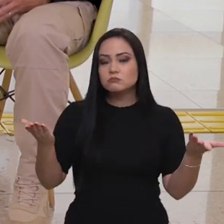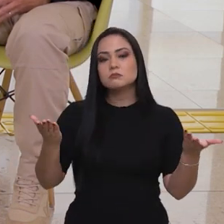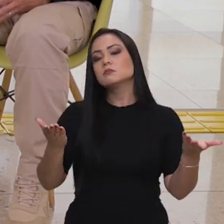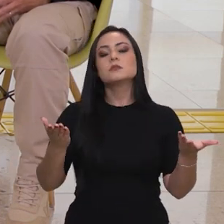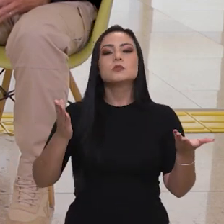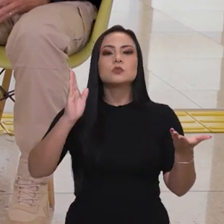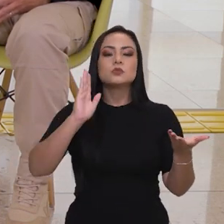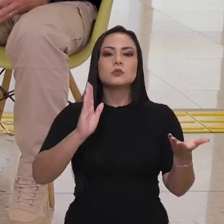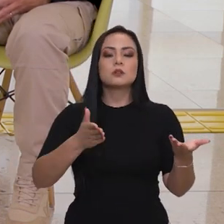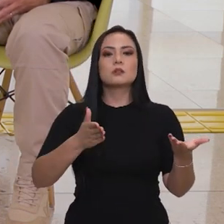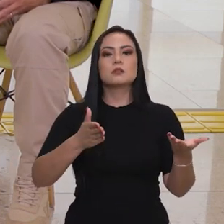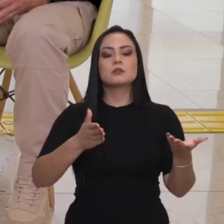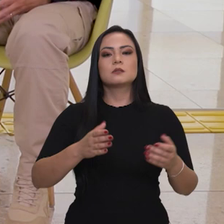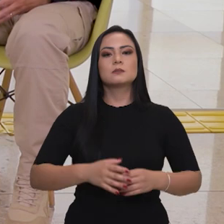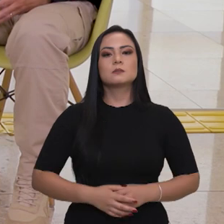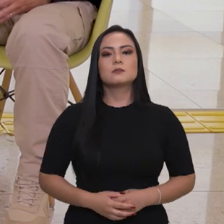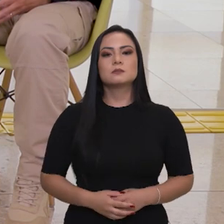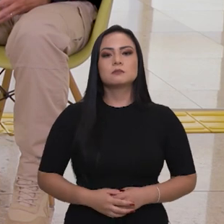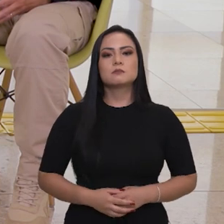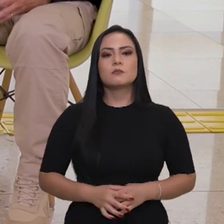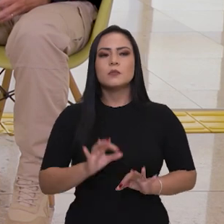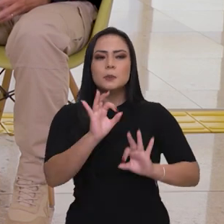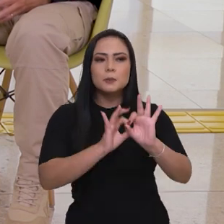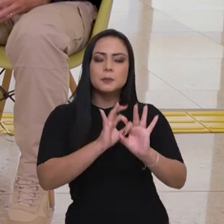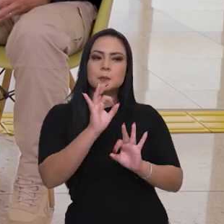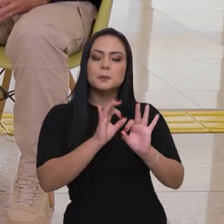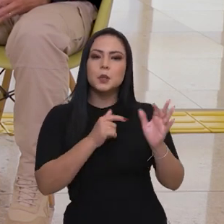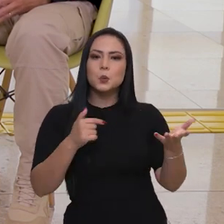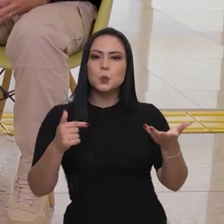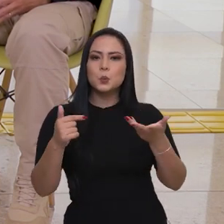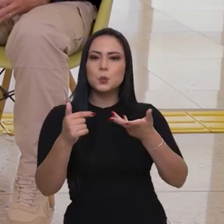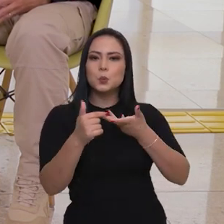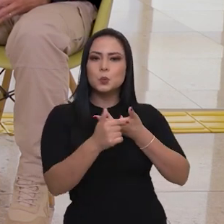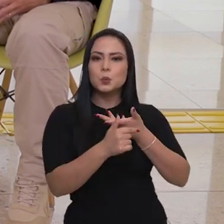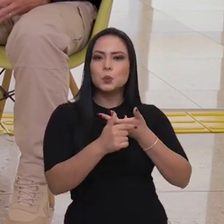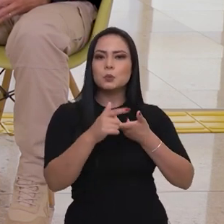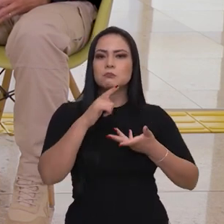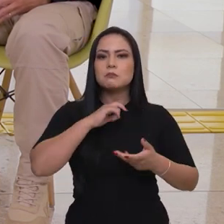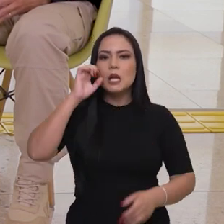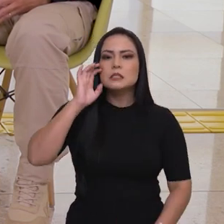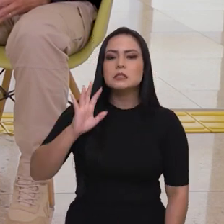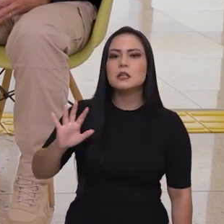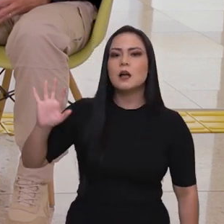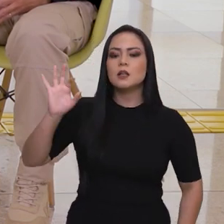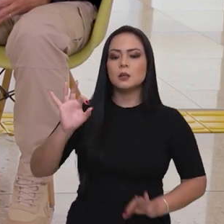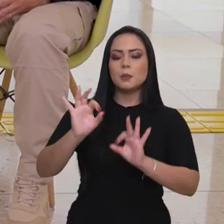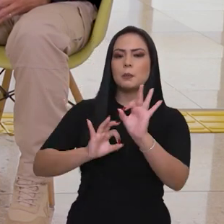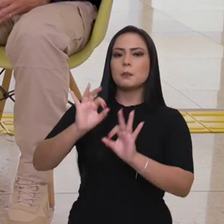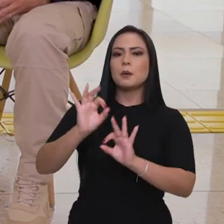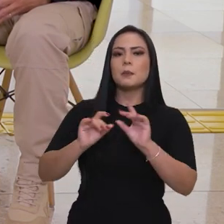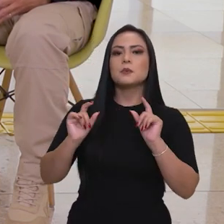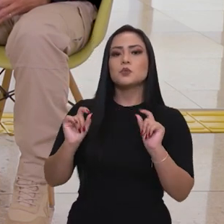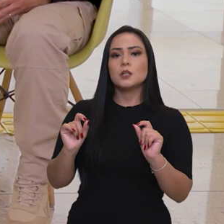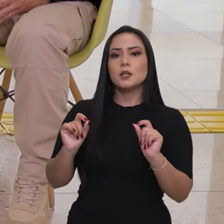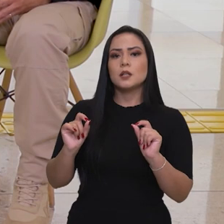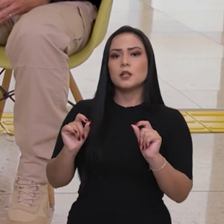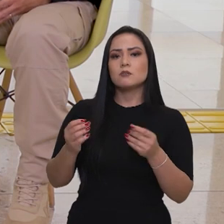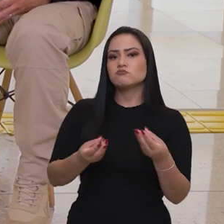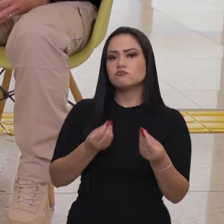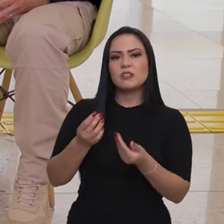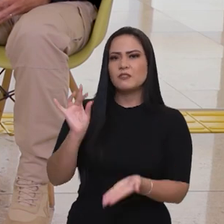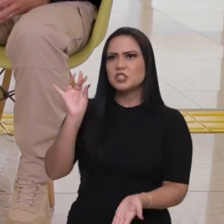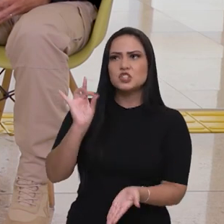vocês? que está sendo remodelado, está sendo pensado alguma remodelação de